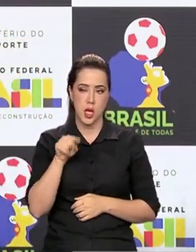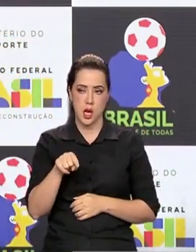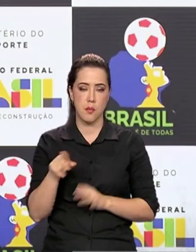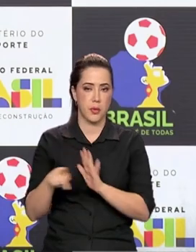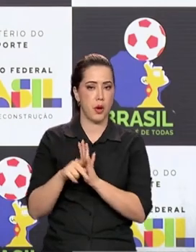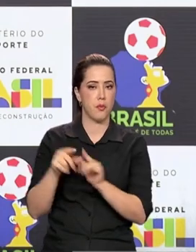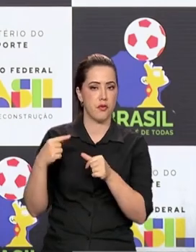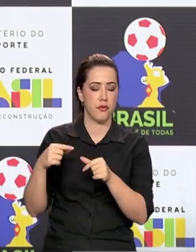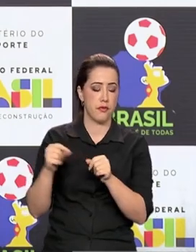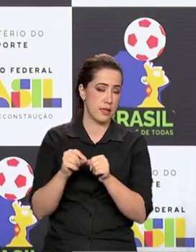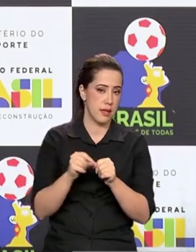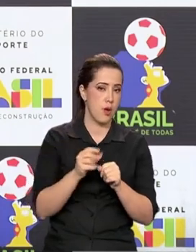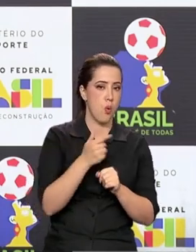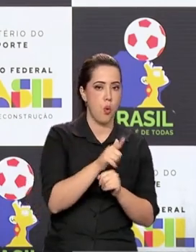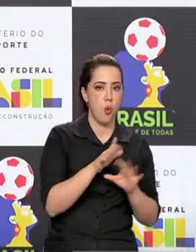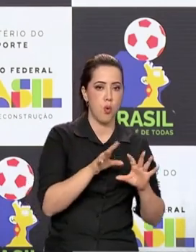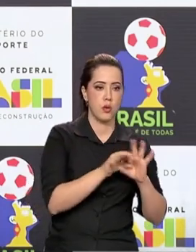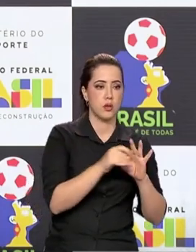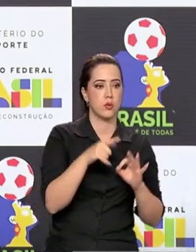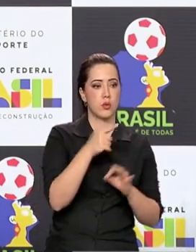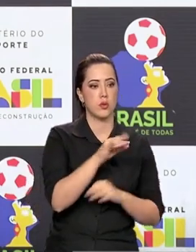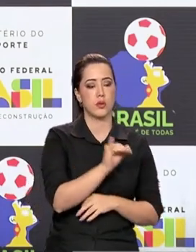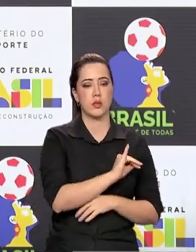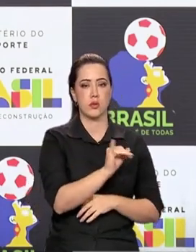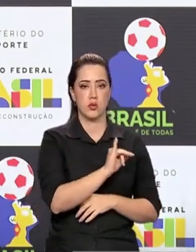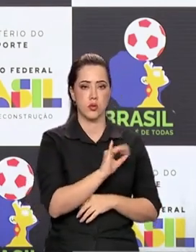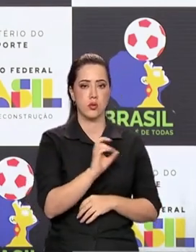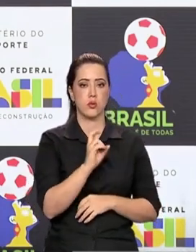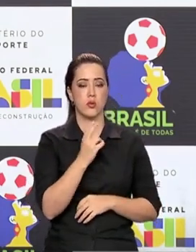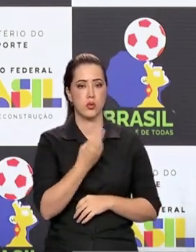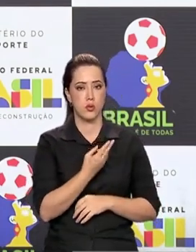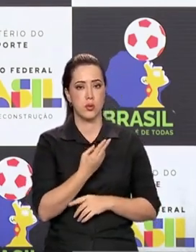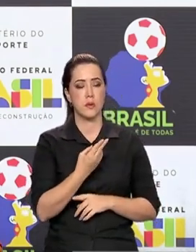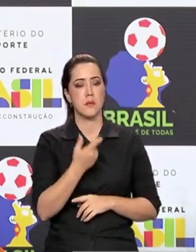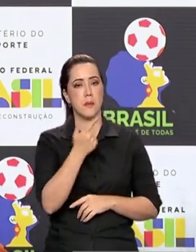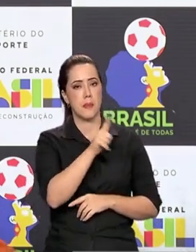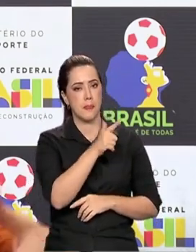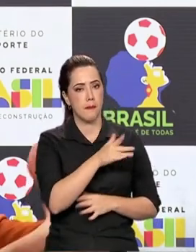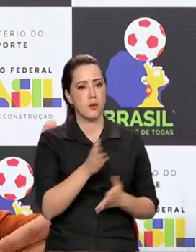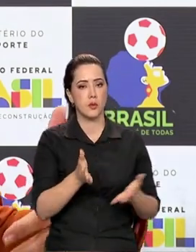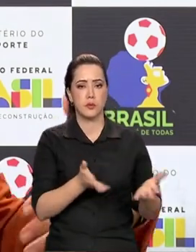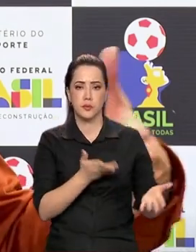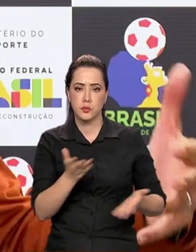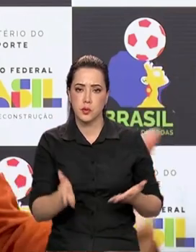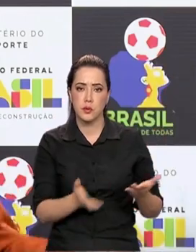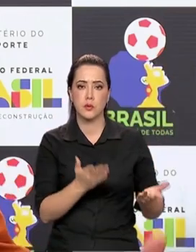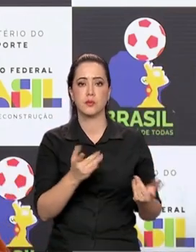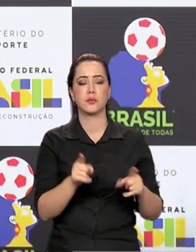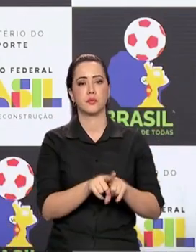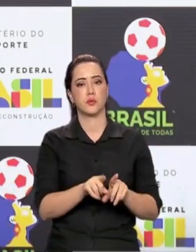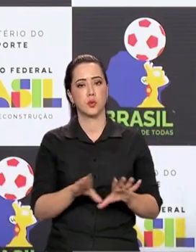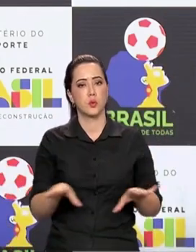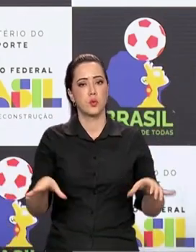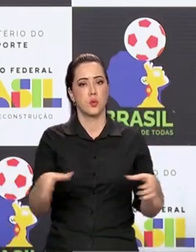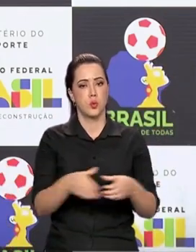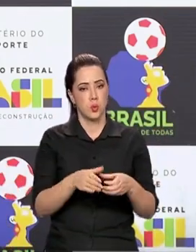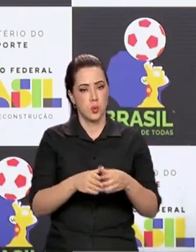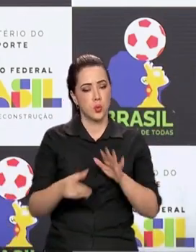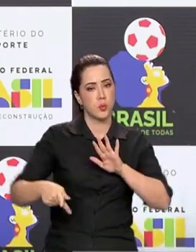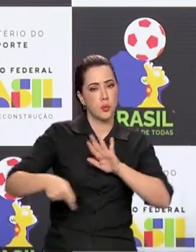em parceria com outras instituições. E outras é uma mobilização do setor para